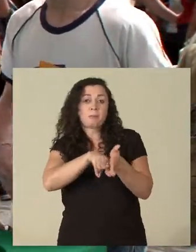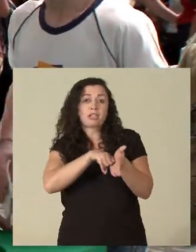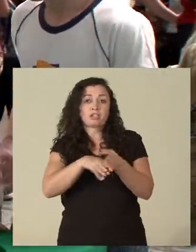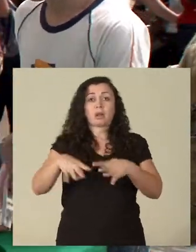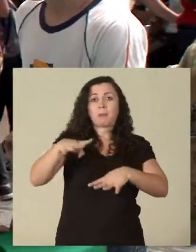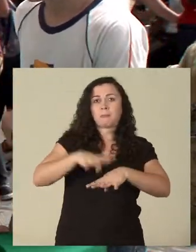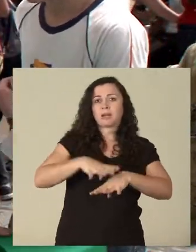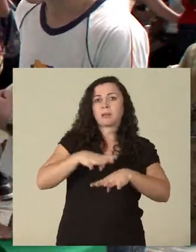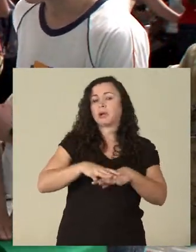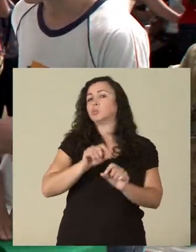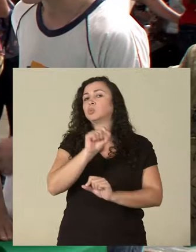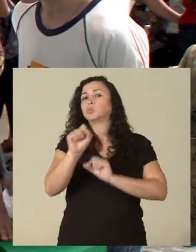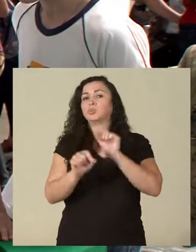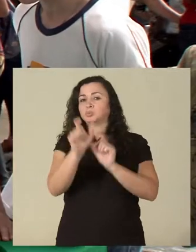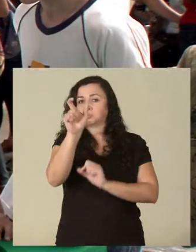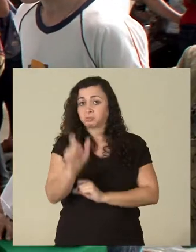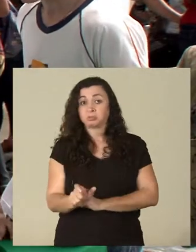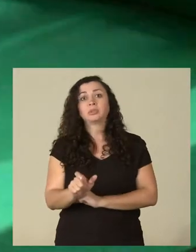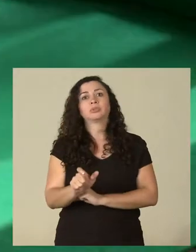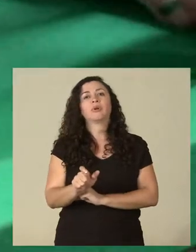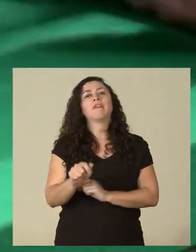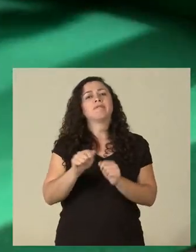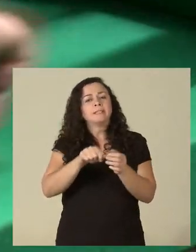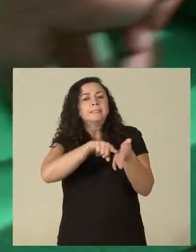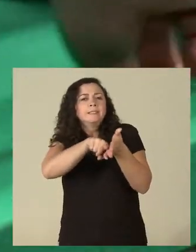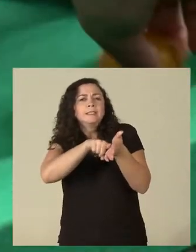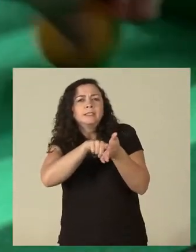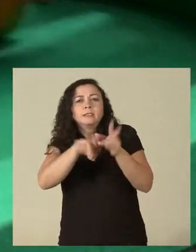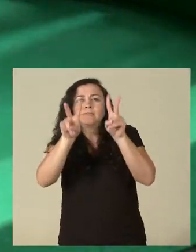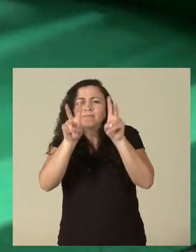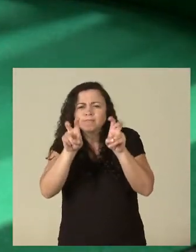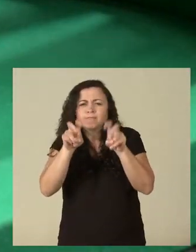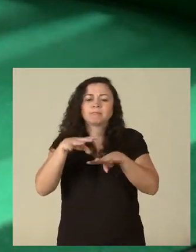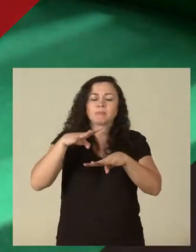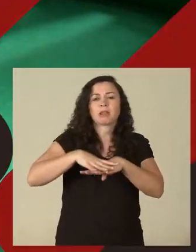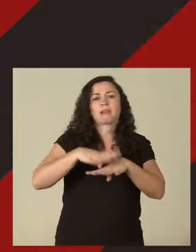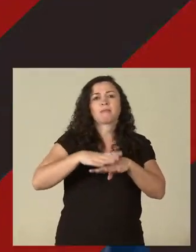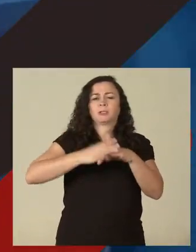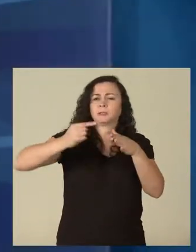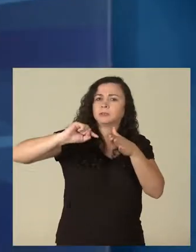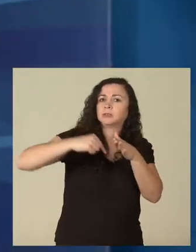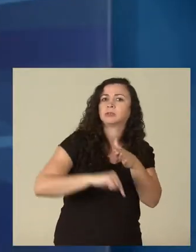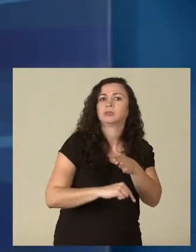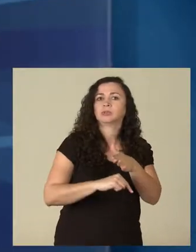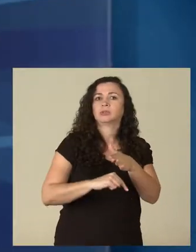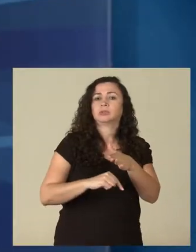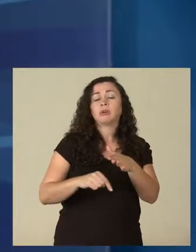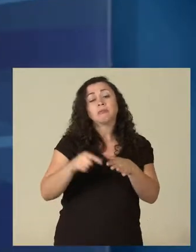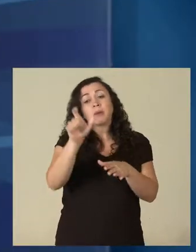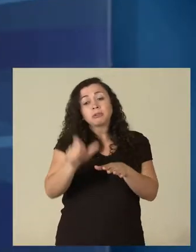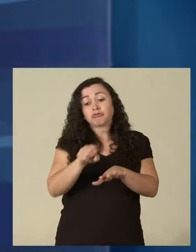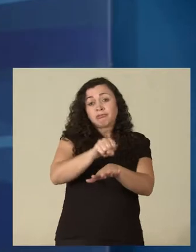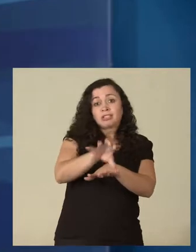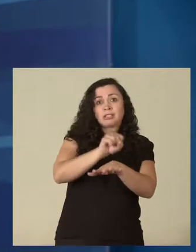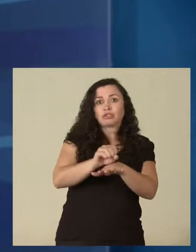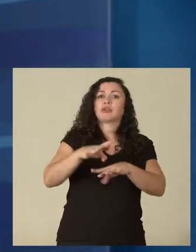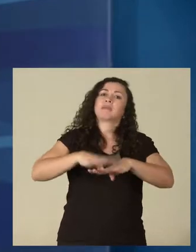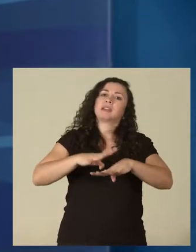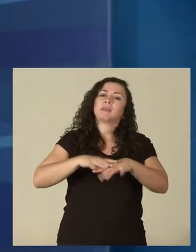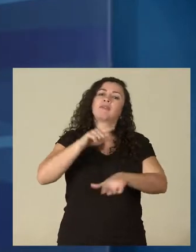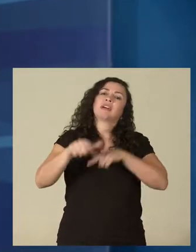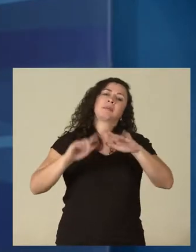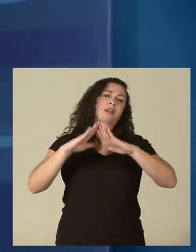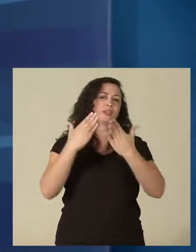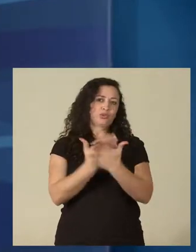em matemática é aquela pessoa que vai fazer pesquisa em matemática mesmo. O licenciado em matemática que vai